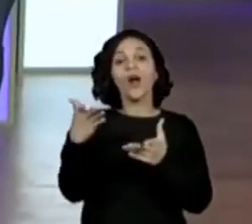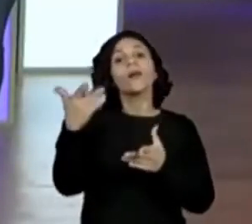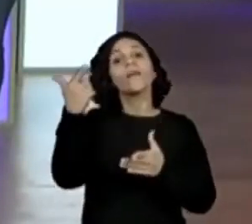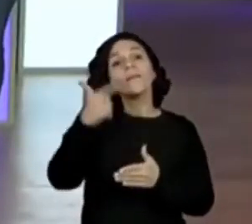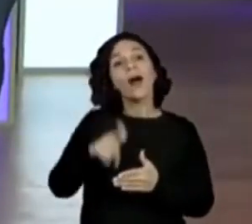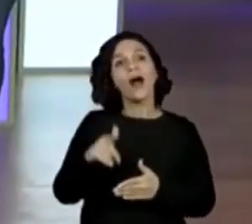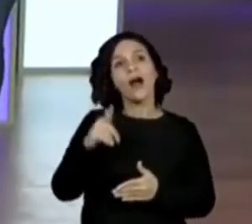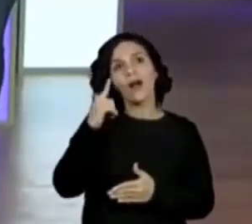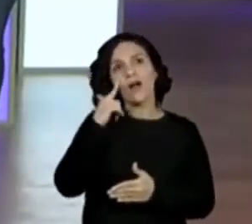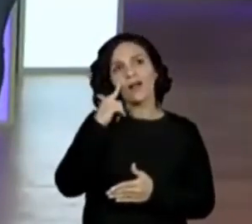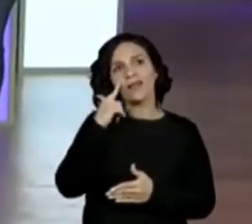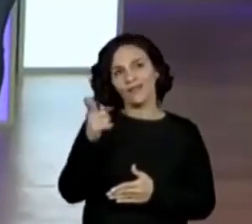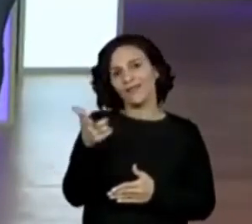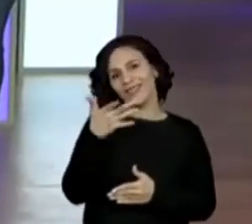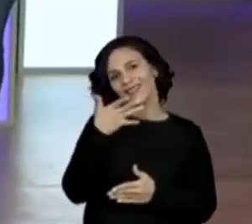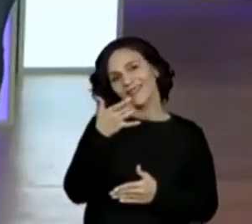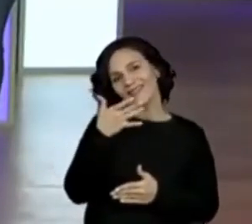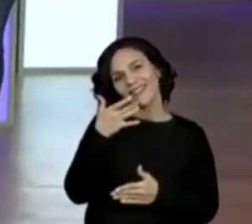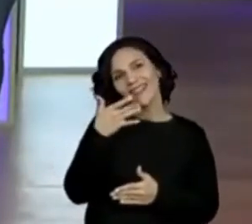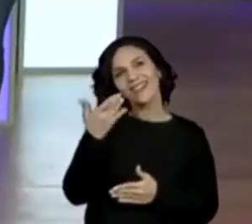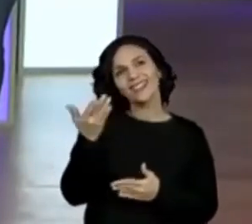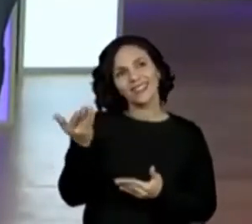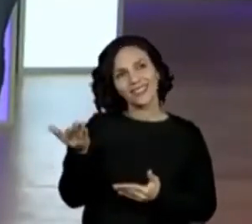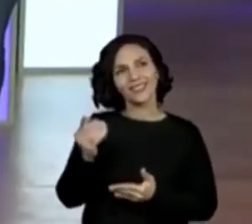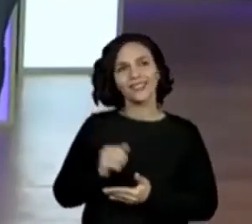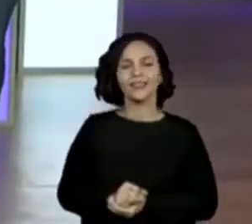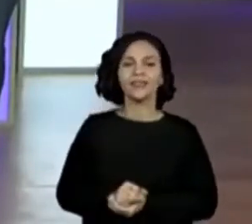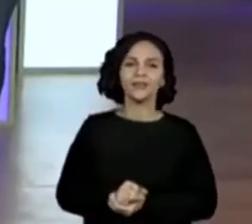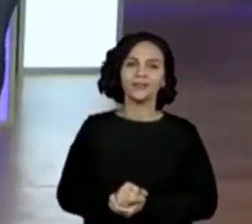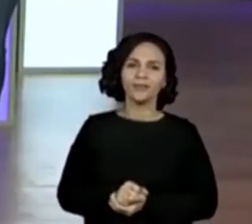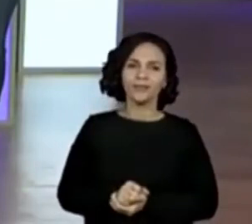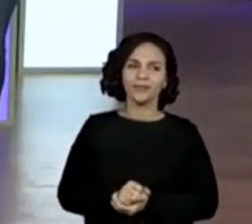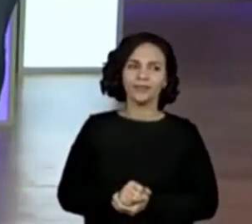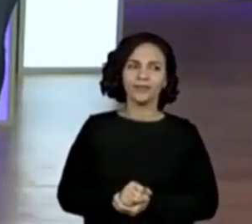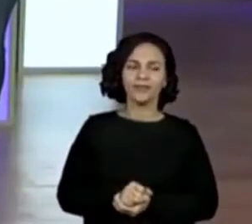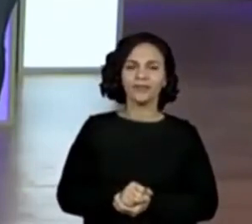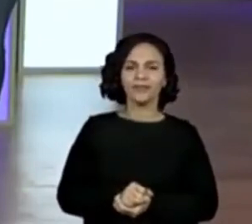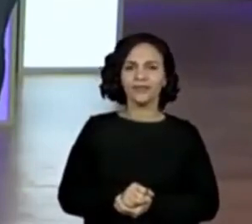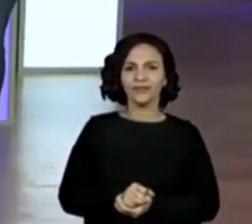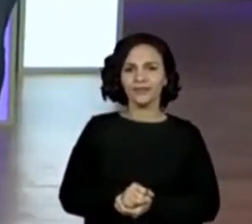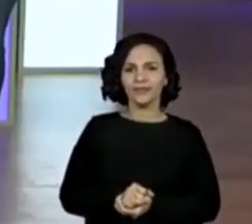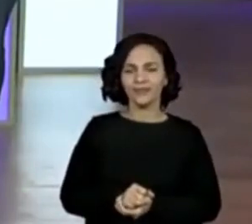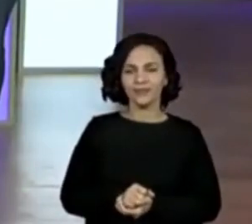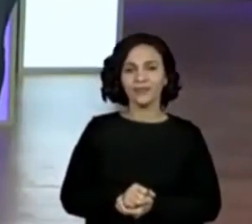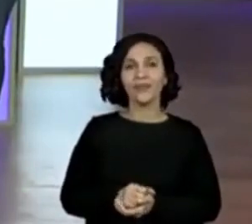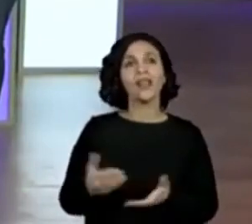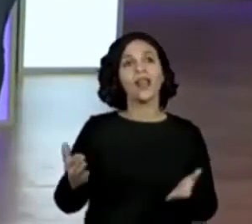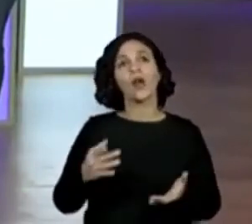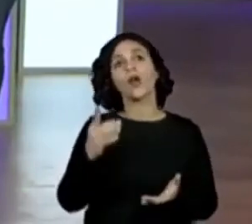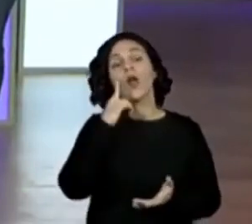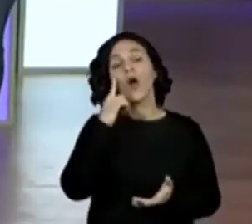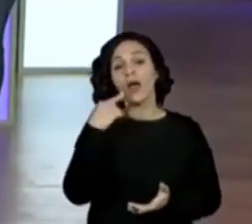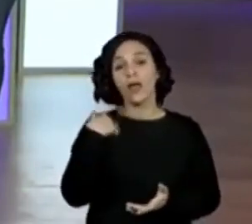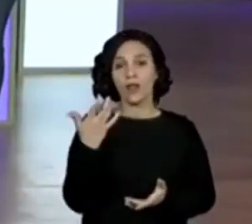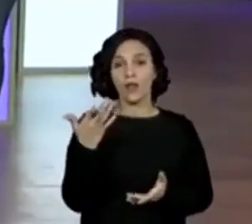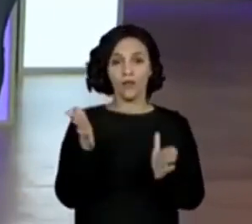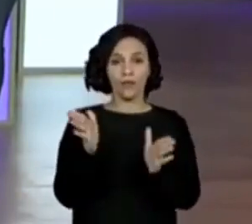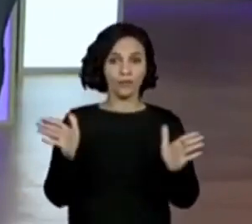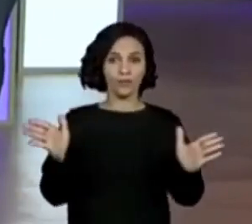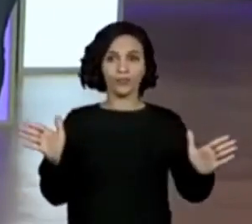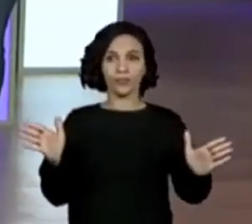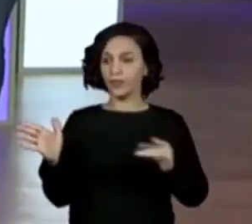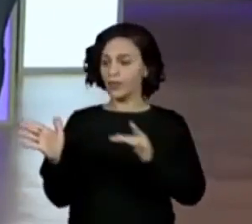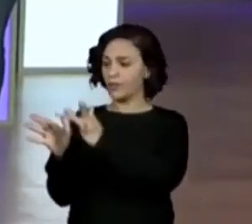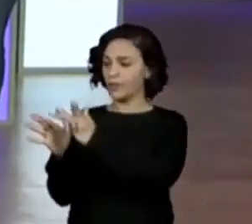Vou virar assim para ficar mais fácil para a professora Juliana. Aqui, entre as minhas mãos, tem um metro.